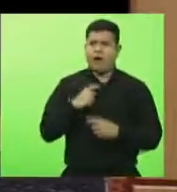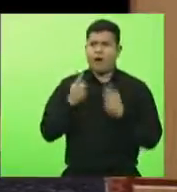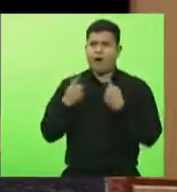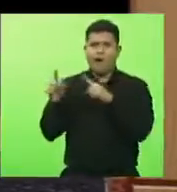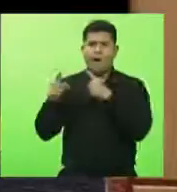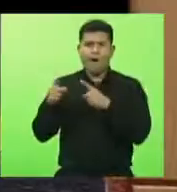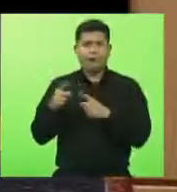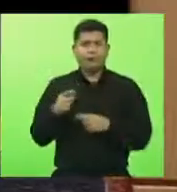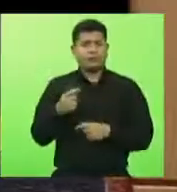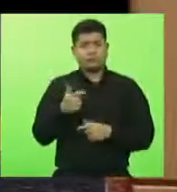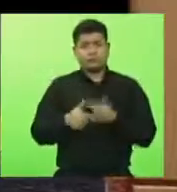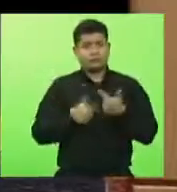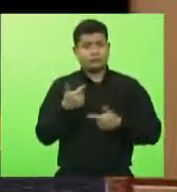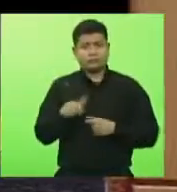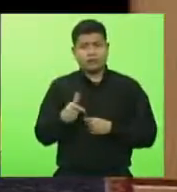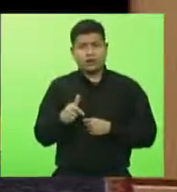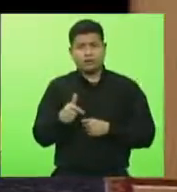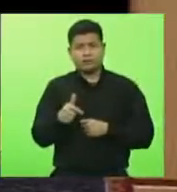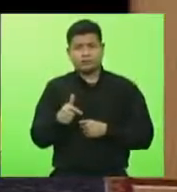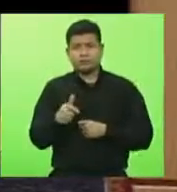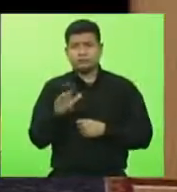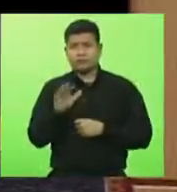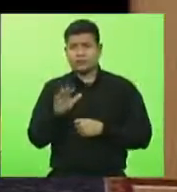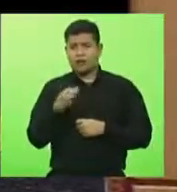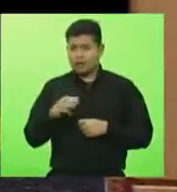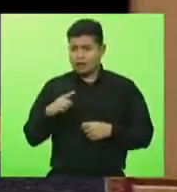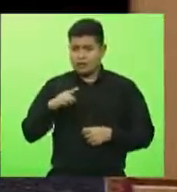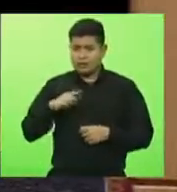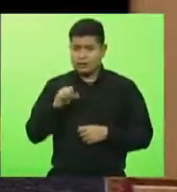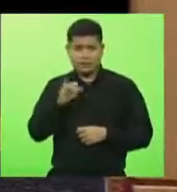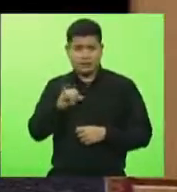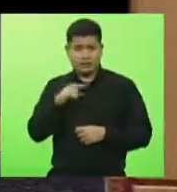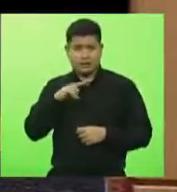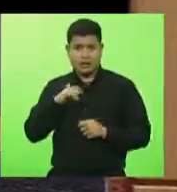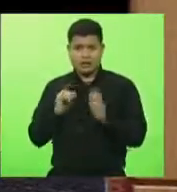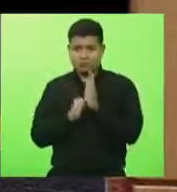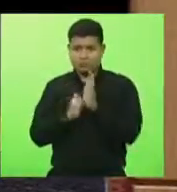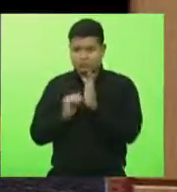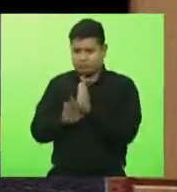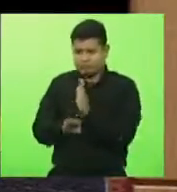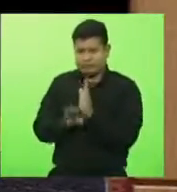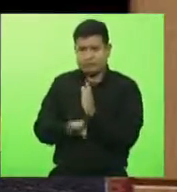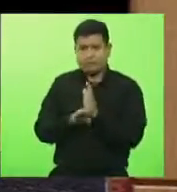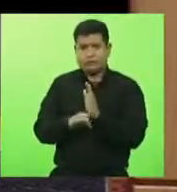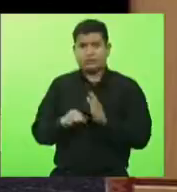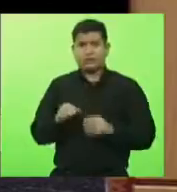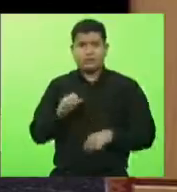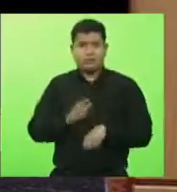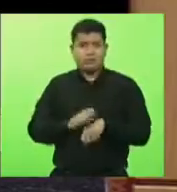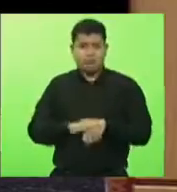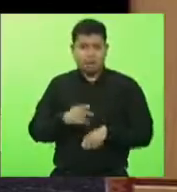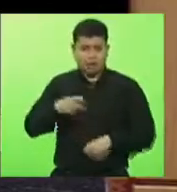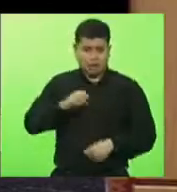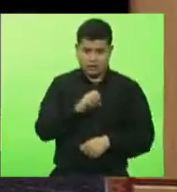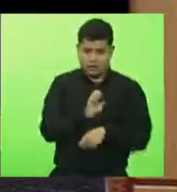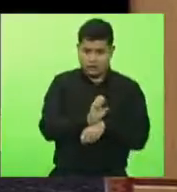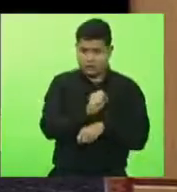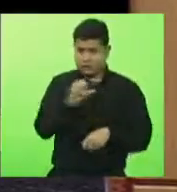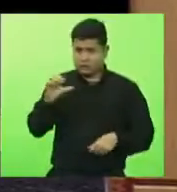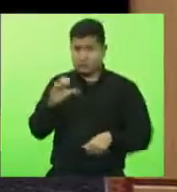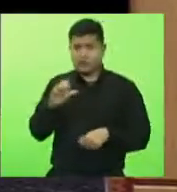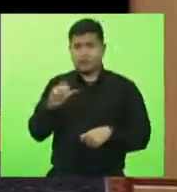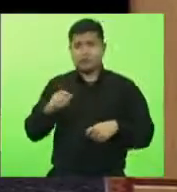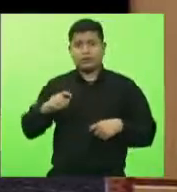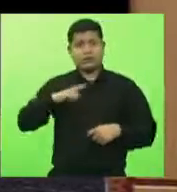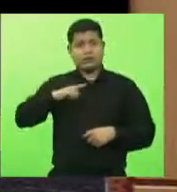nessas regiões, mas se recebe incentivo fiscal de Santa Catarina, do nosso Estado, tem que